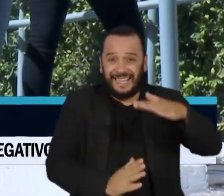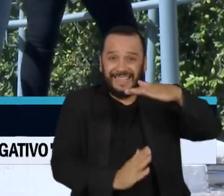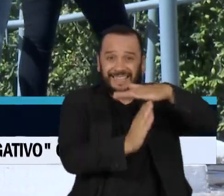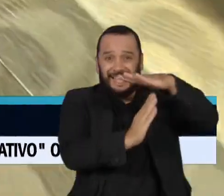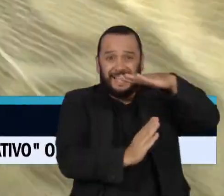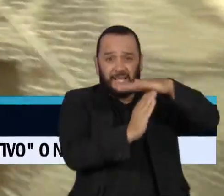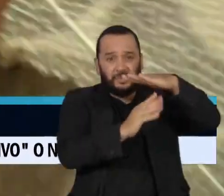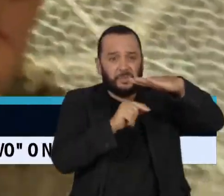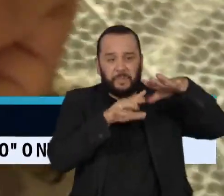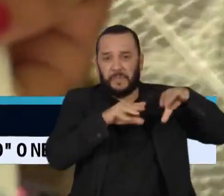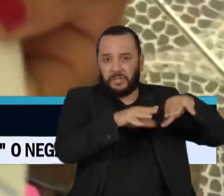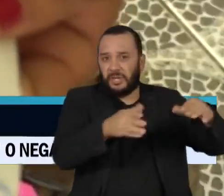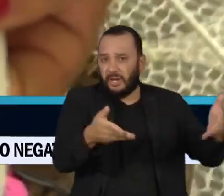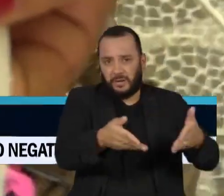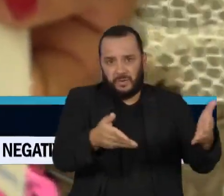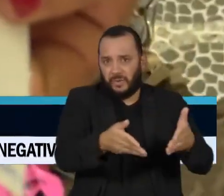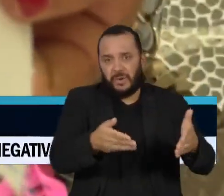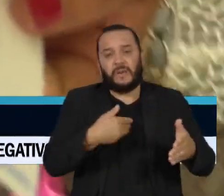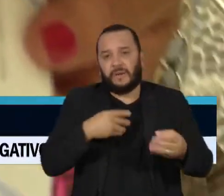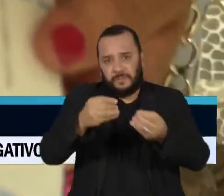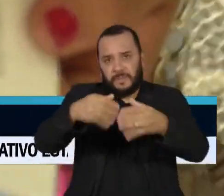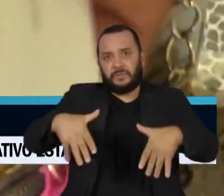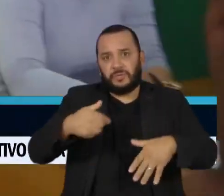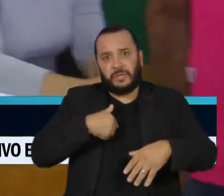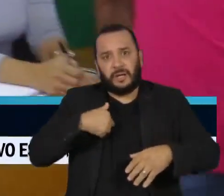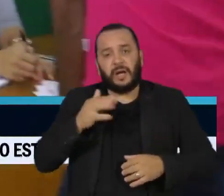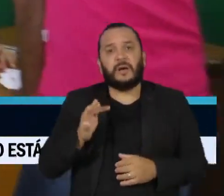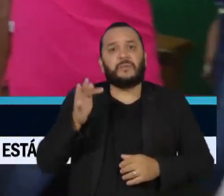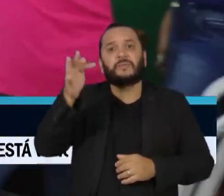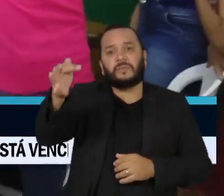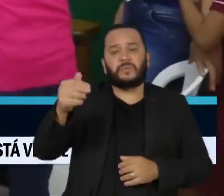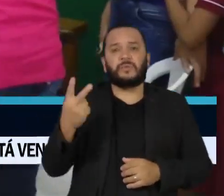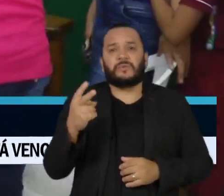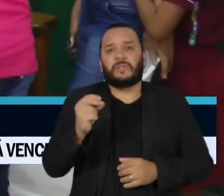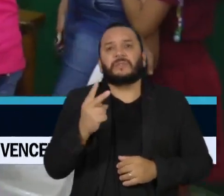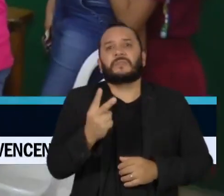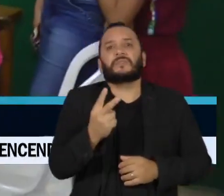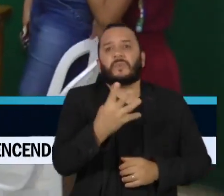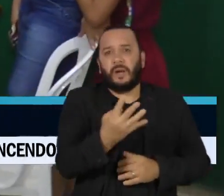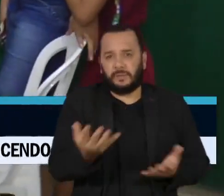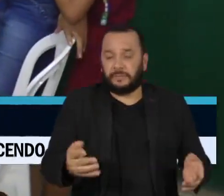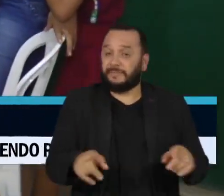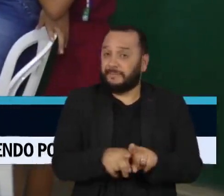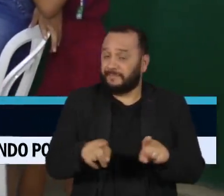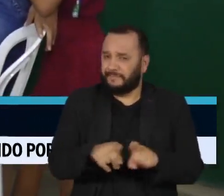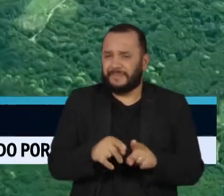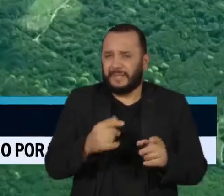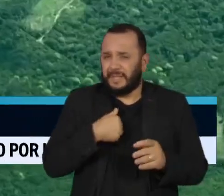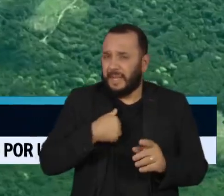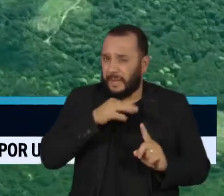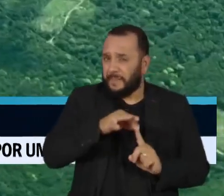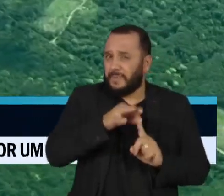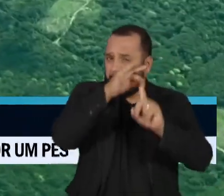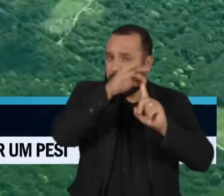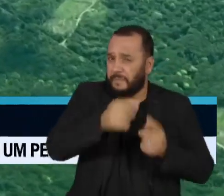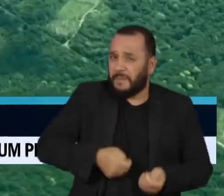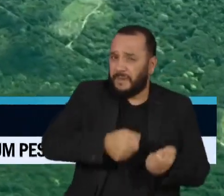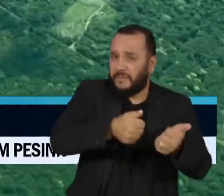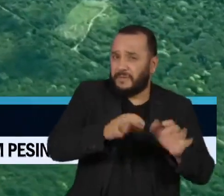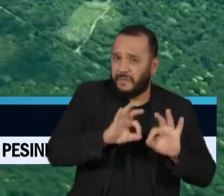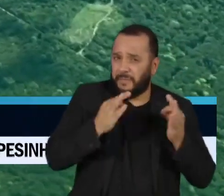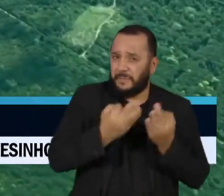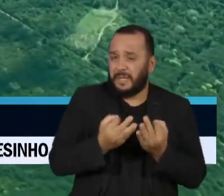concepção de política pública, se o governo vai priorizar o Bolsa Família, vai dar um auxílio adicional para as crianças, se vai